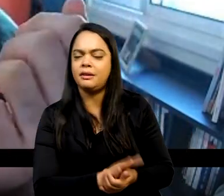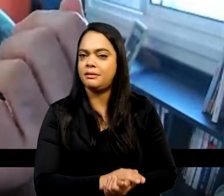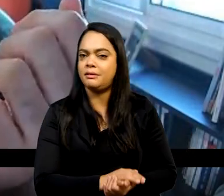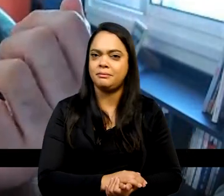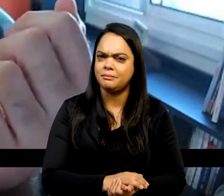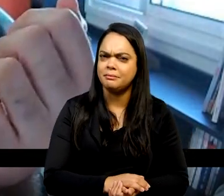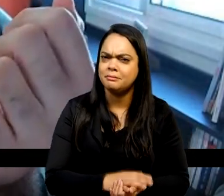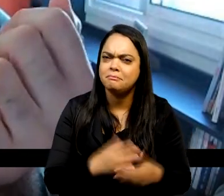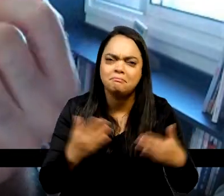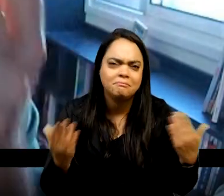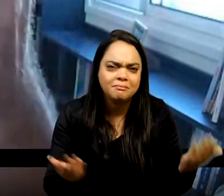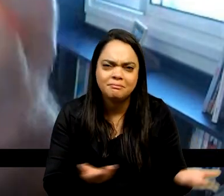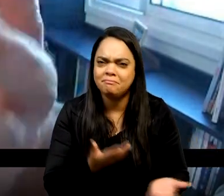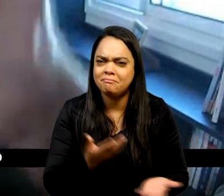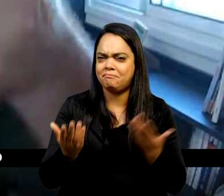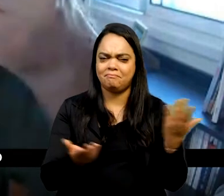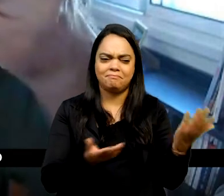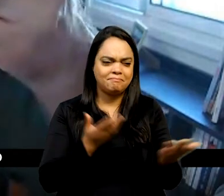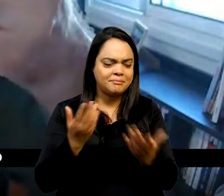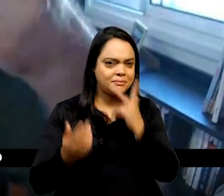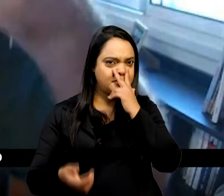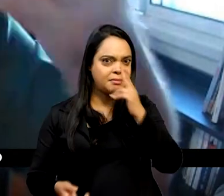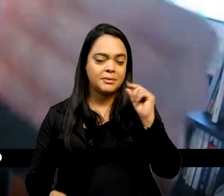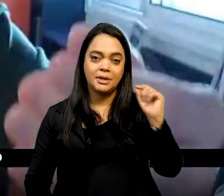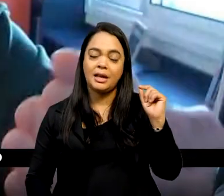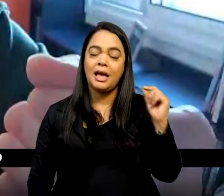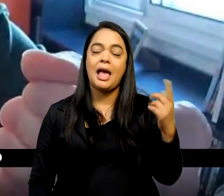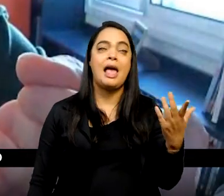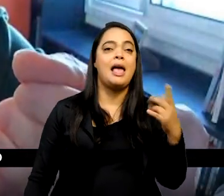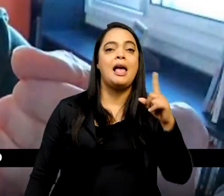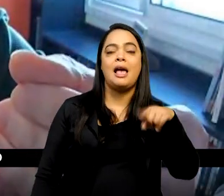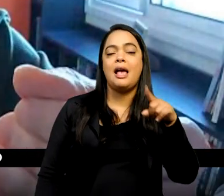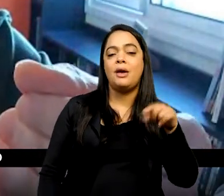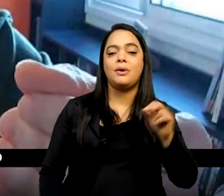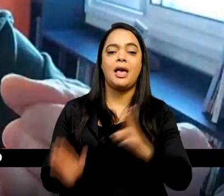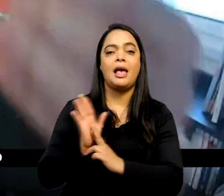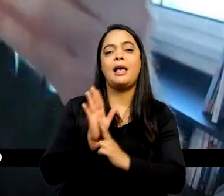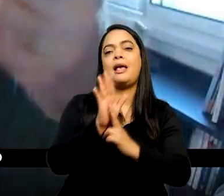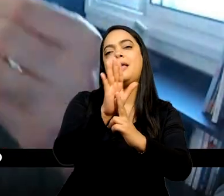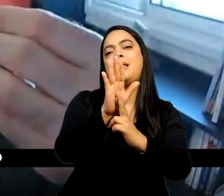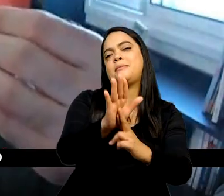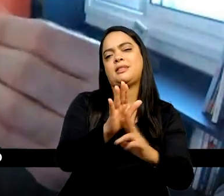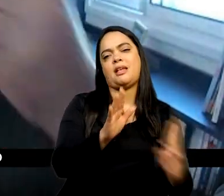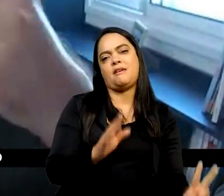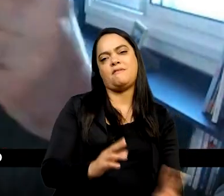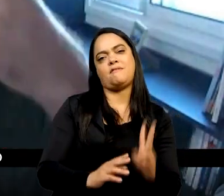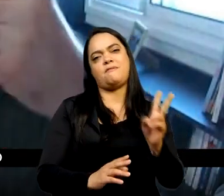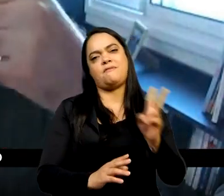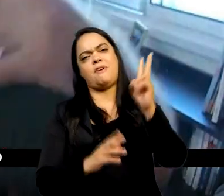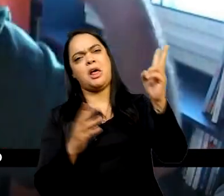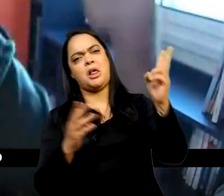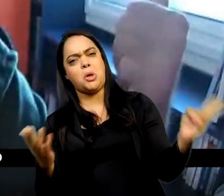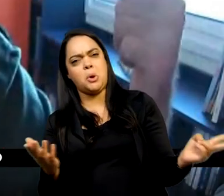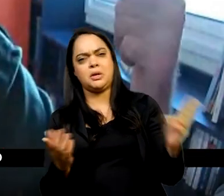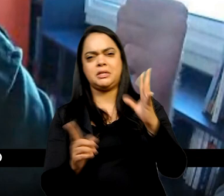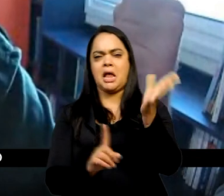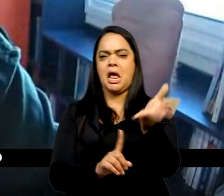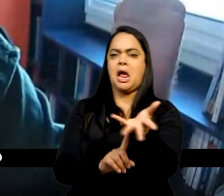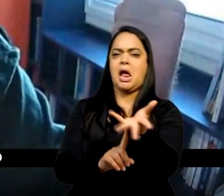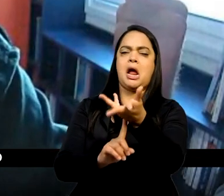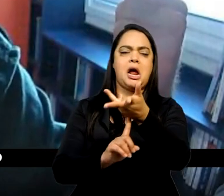tem que ser dito, e tem que ser dito que aquilo representa uma série de valores artísticos, estéticos e sociais